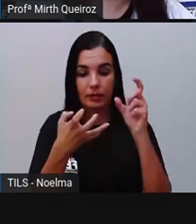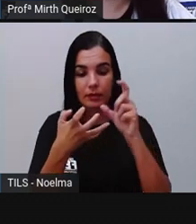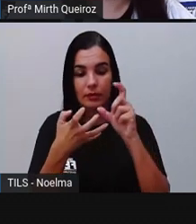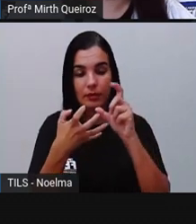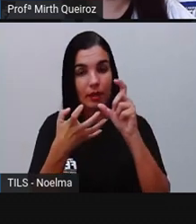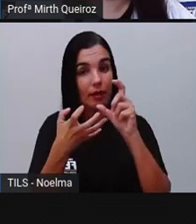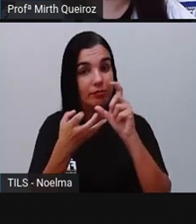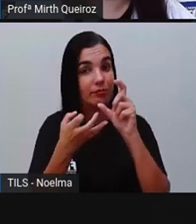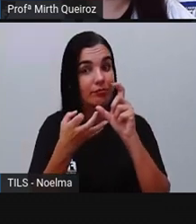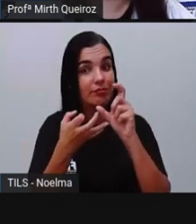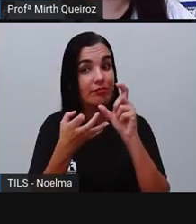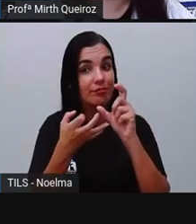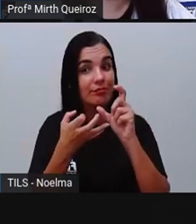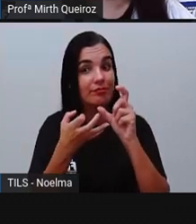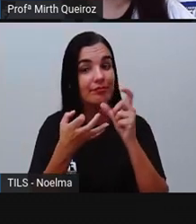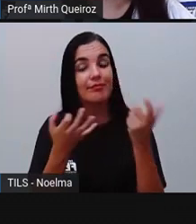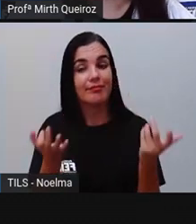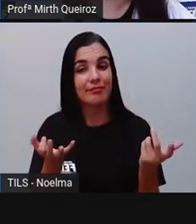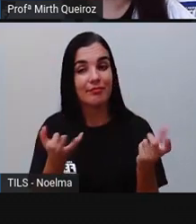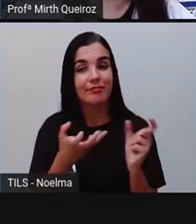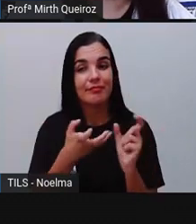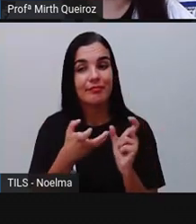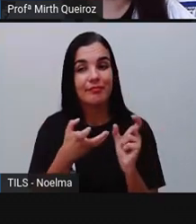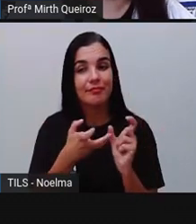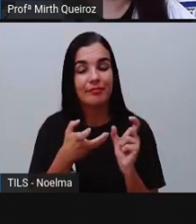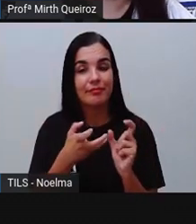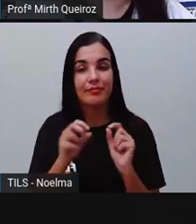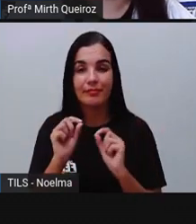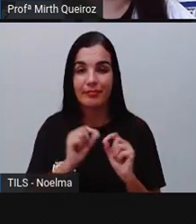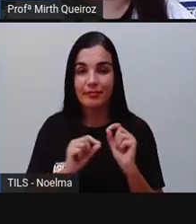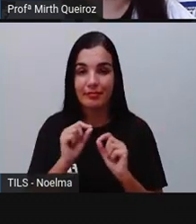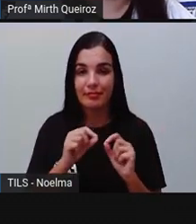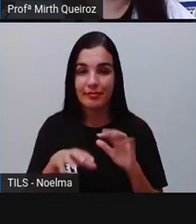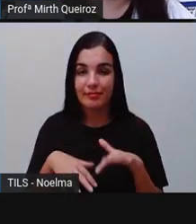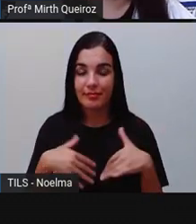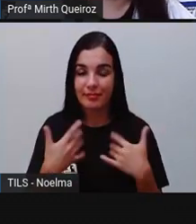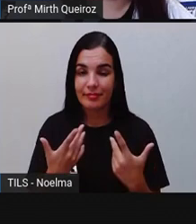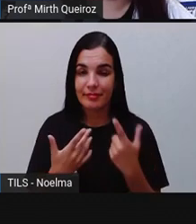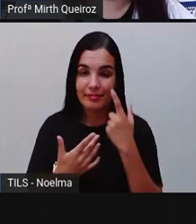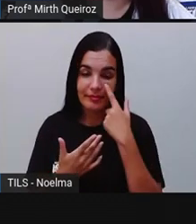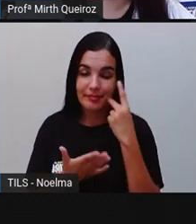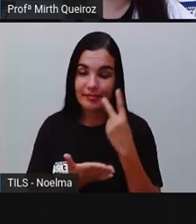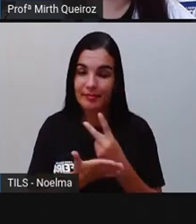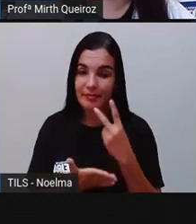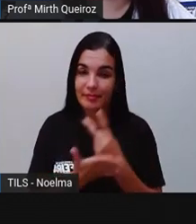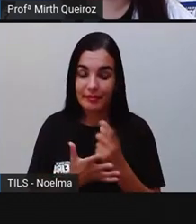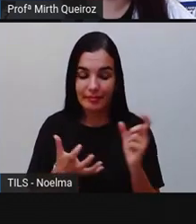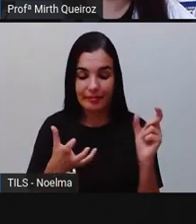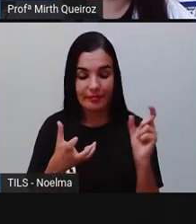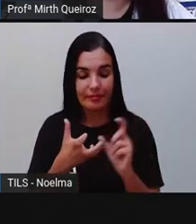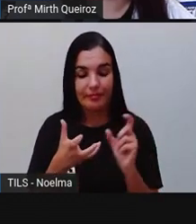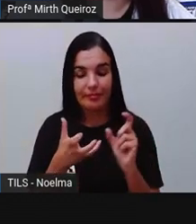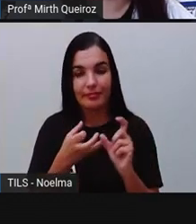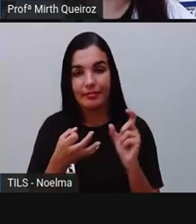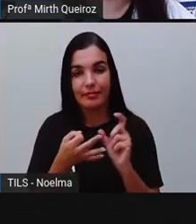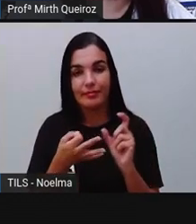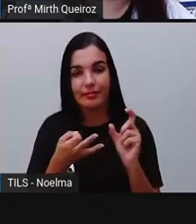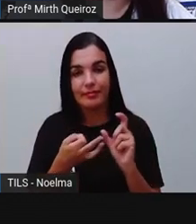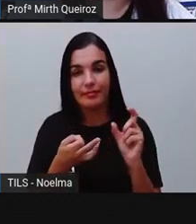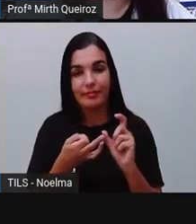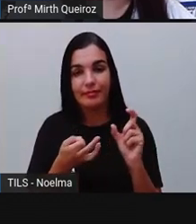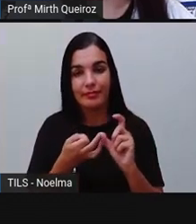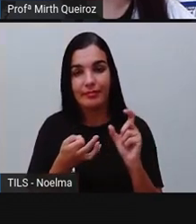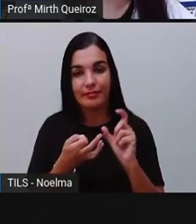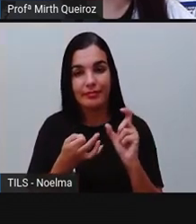Última, penúltima, antepenúltima. Então, nesse caso aqui, ó, se a gente for contar o bó, o ti, o ín, o ín é o mais